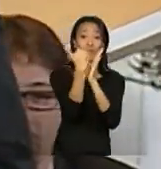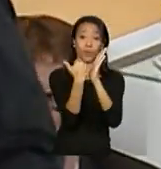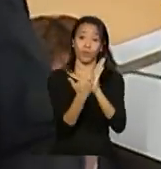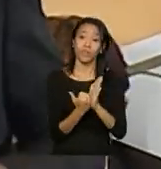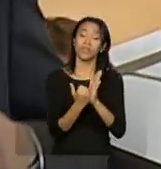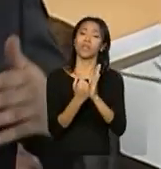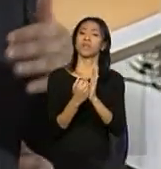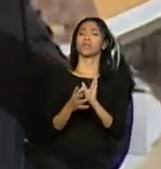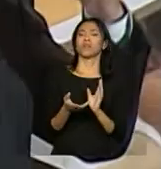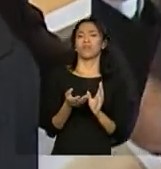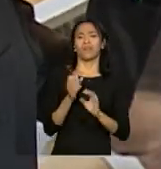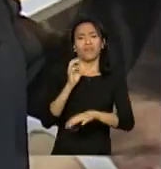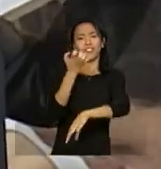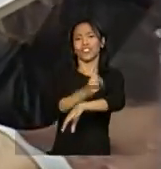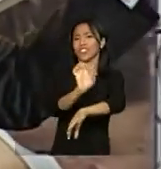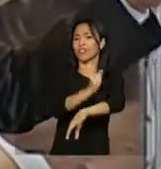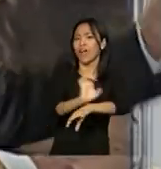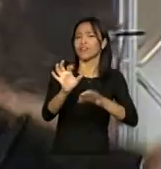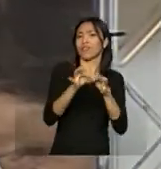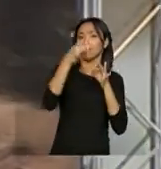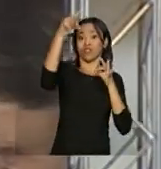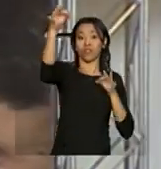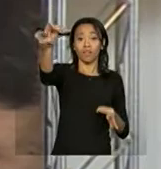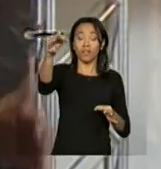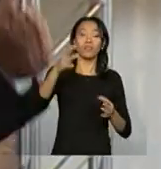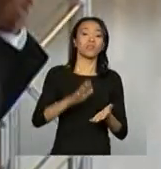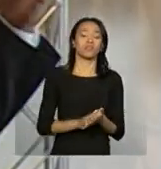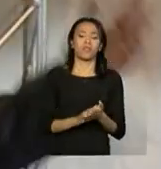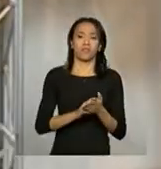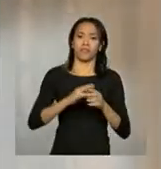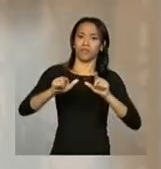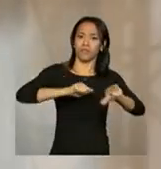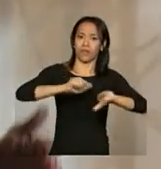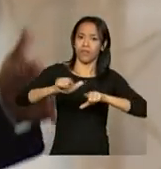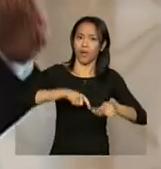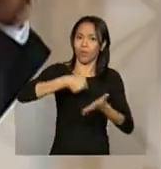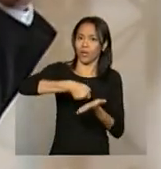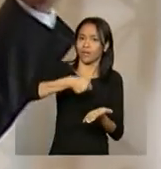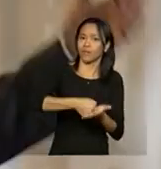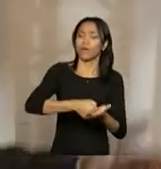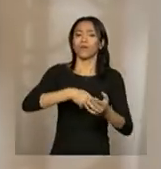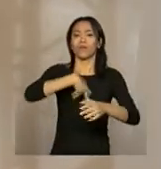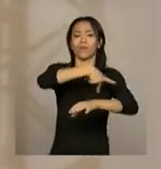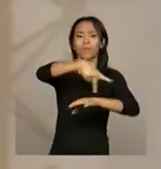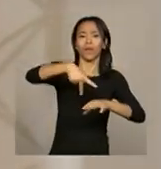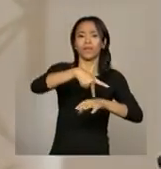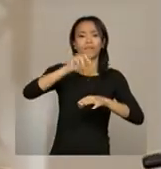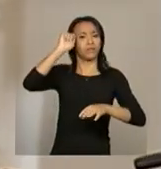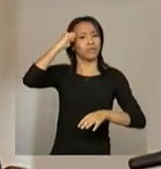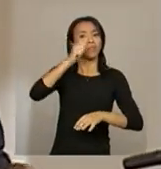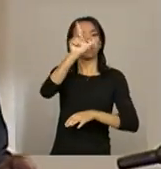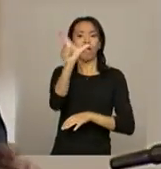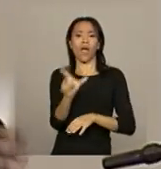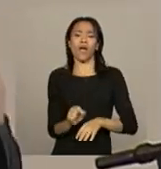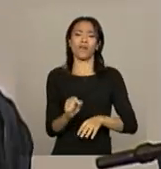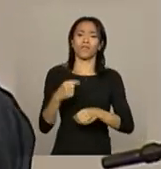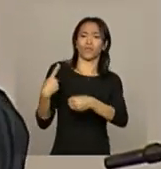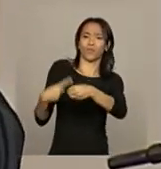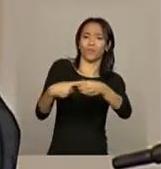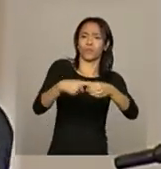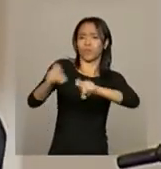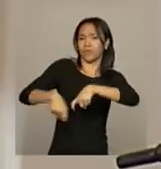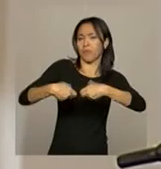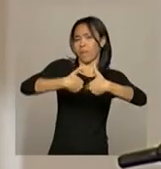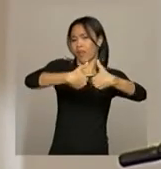distância, serviço obrigatório em países da África, em regiões rurais de países europeus.